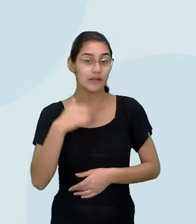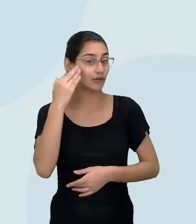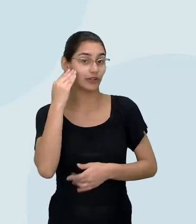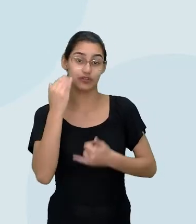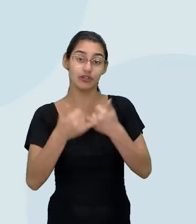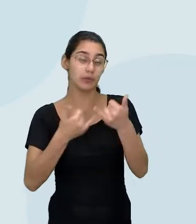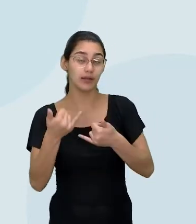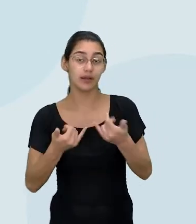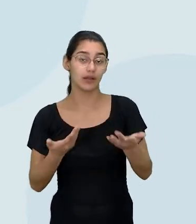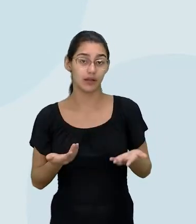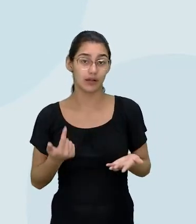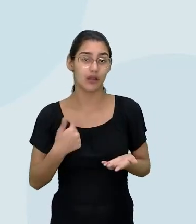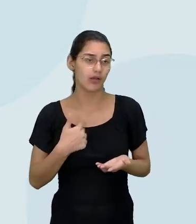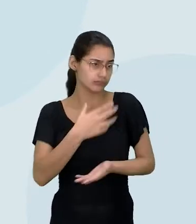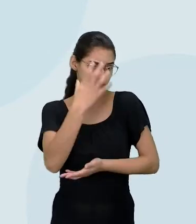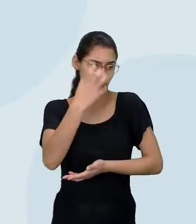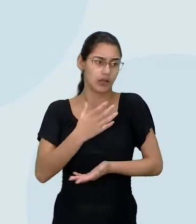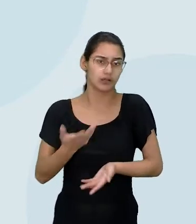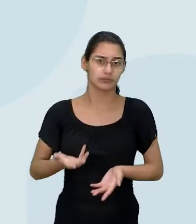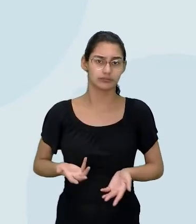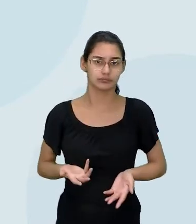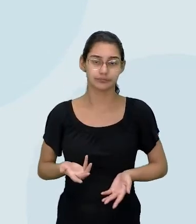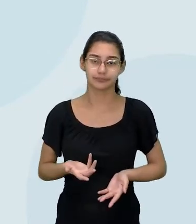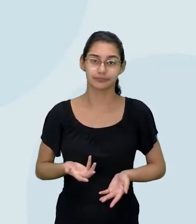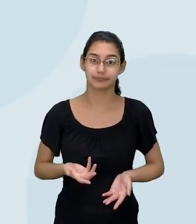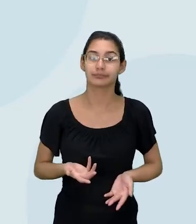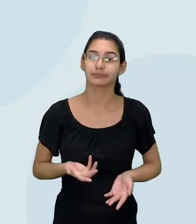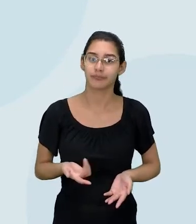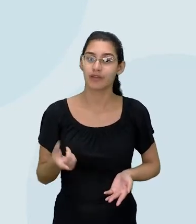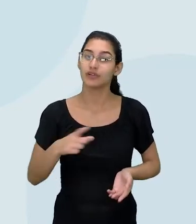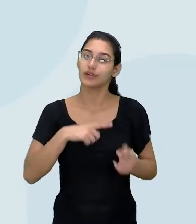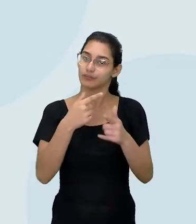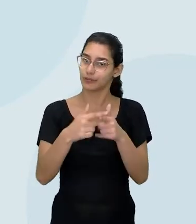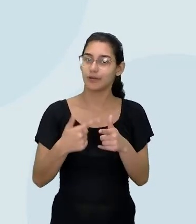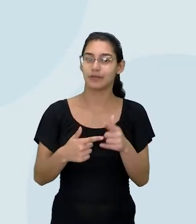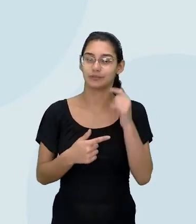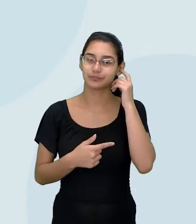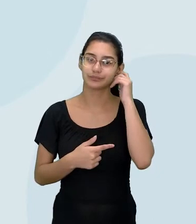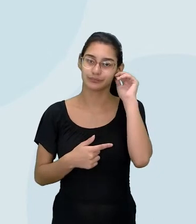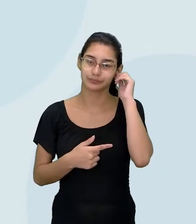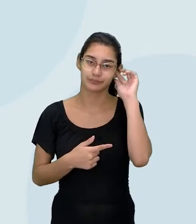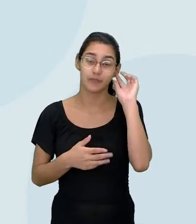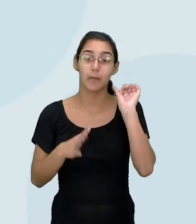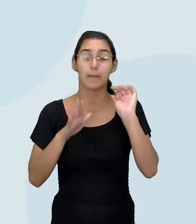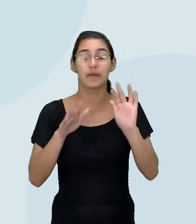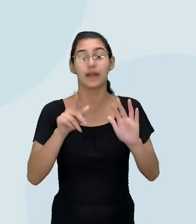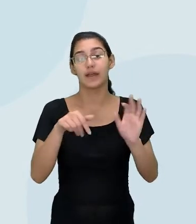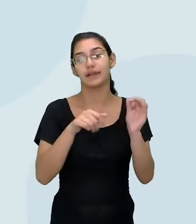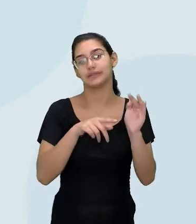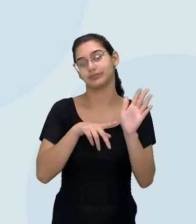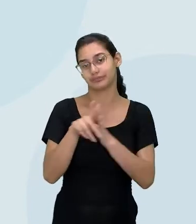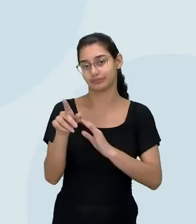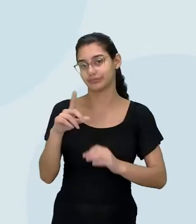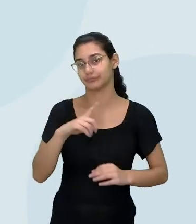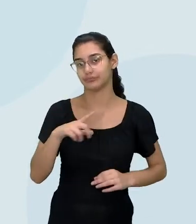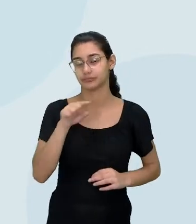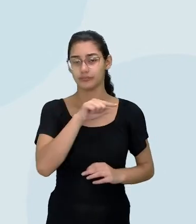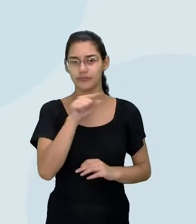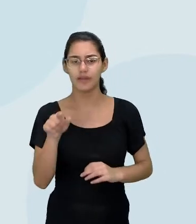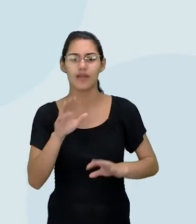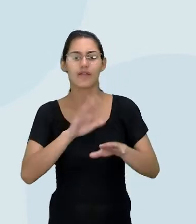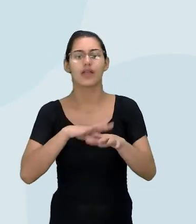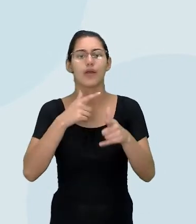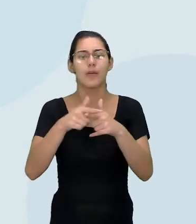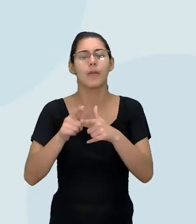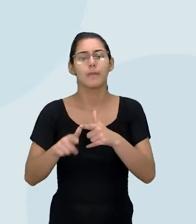não entendi que você estava brincando, eu levei a sério. Putz, isso já deu um problema. Só que essa é a questão. Você resolver